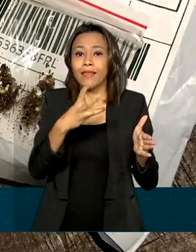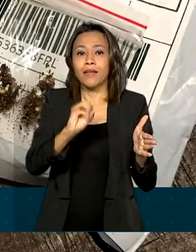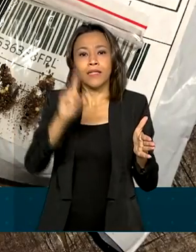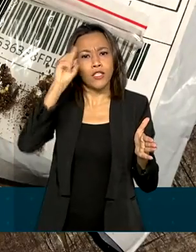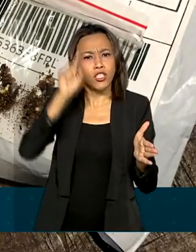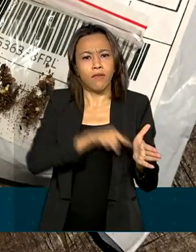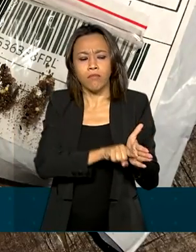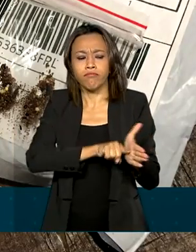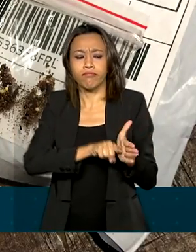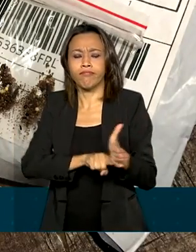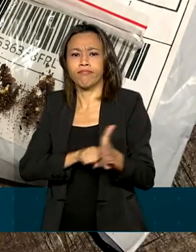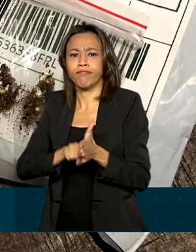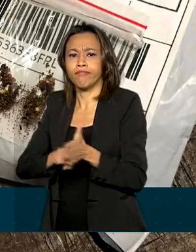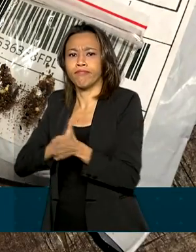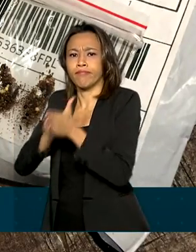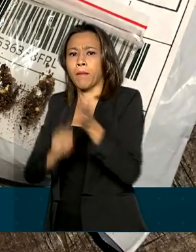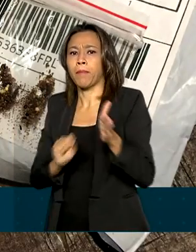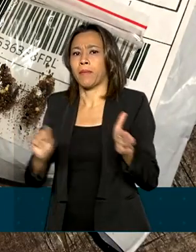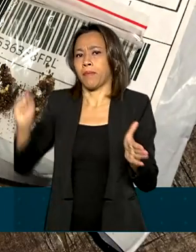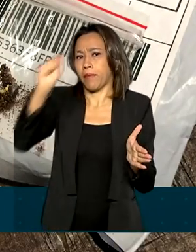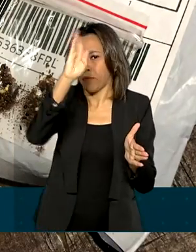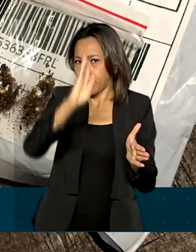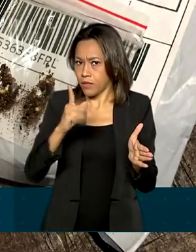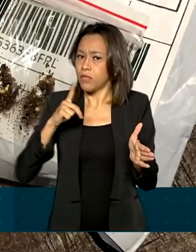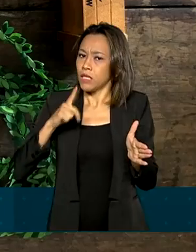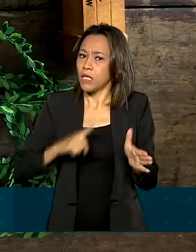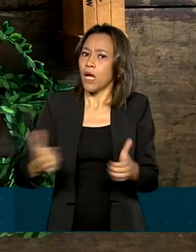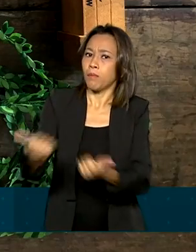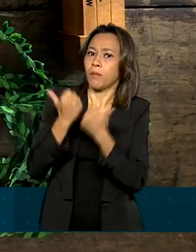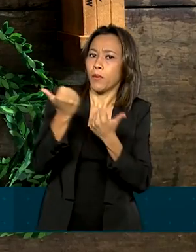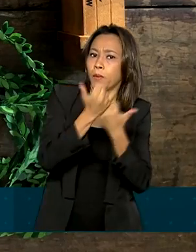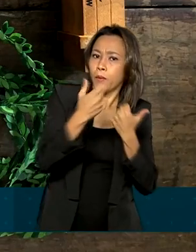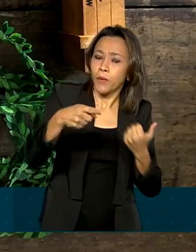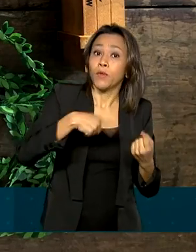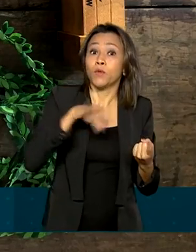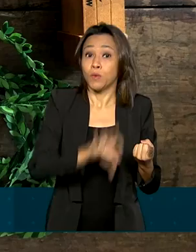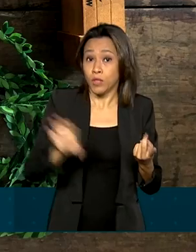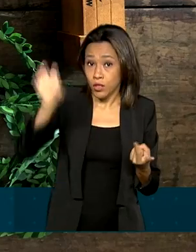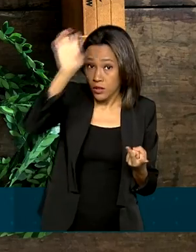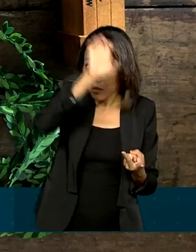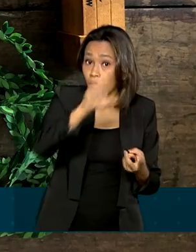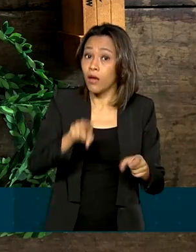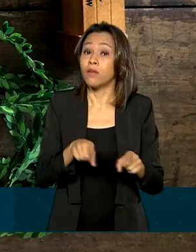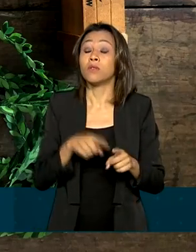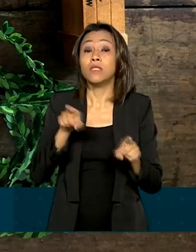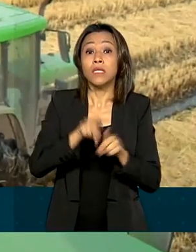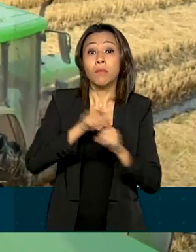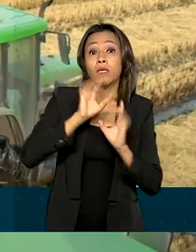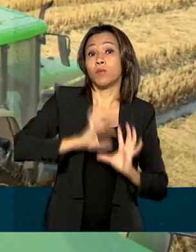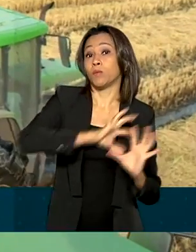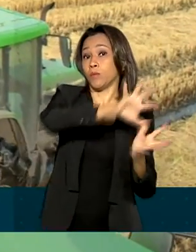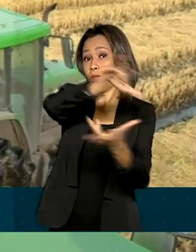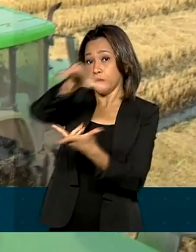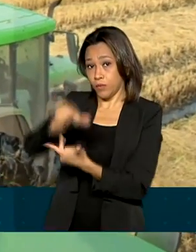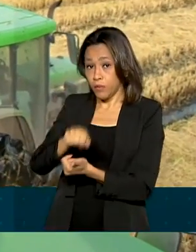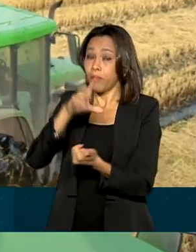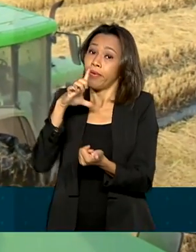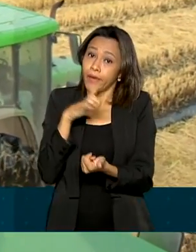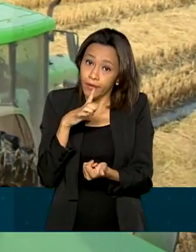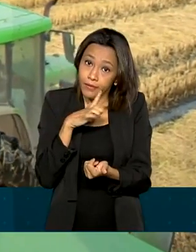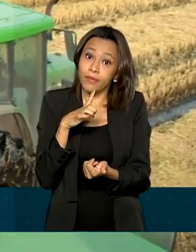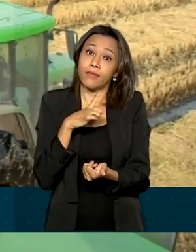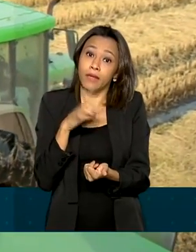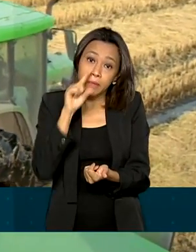estão sendo feitas em conjunto com órgãos de controle estaduais e internacionais, já que existem